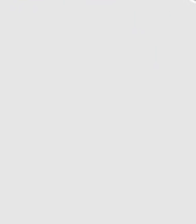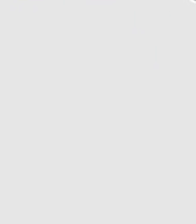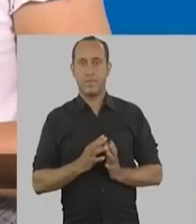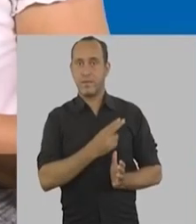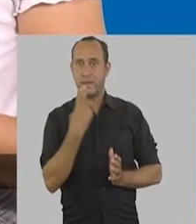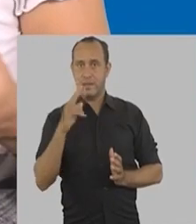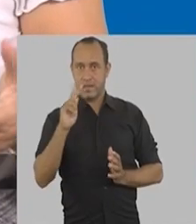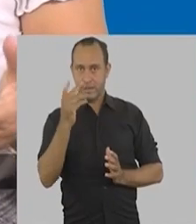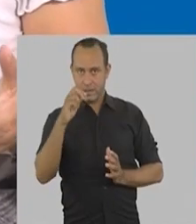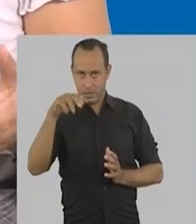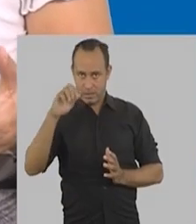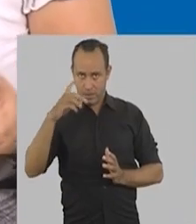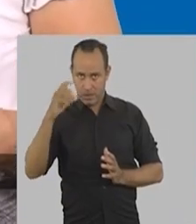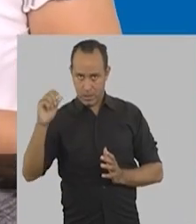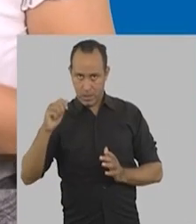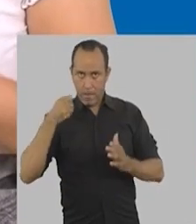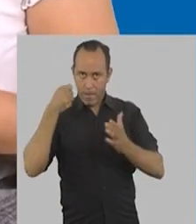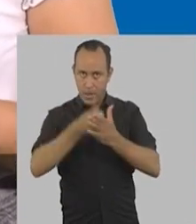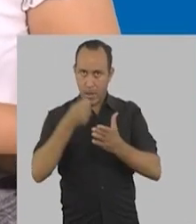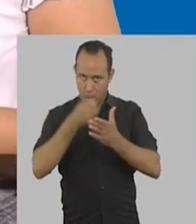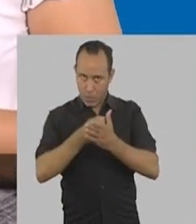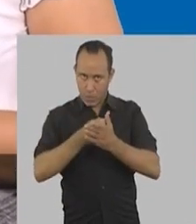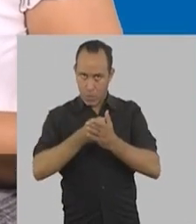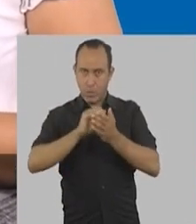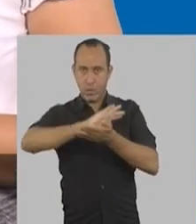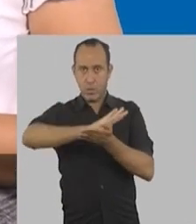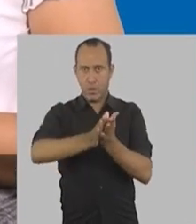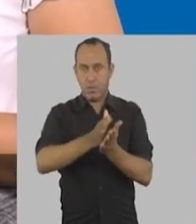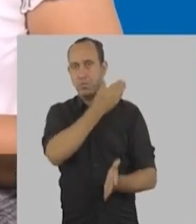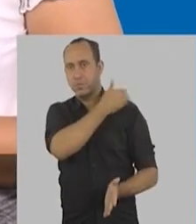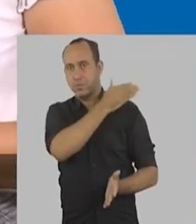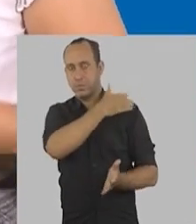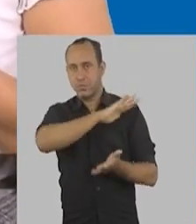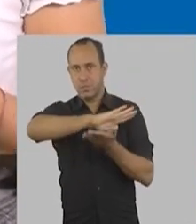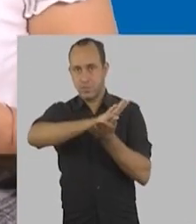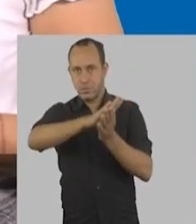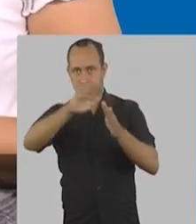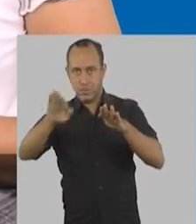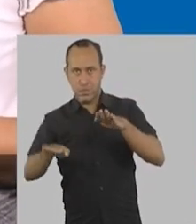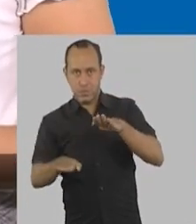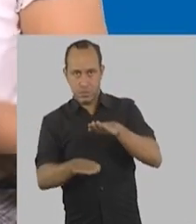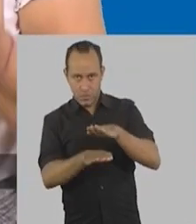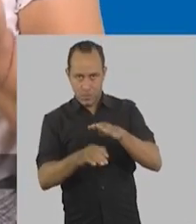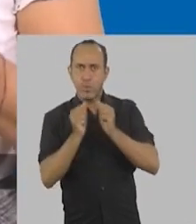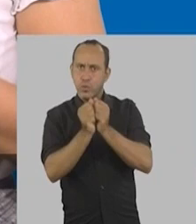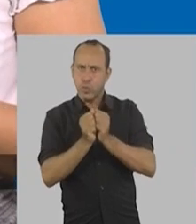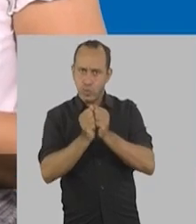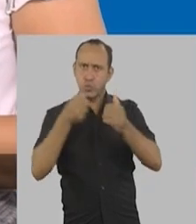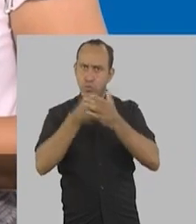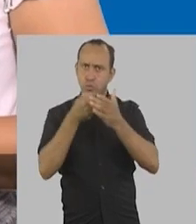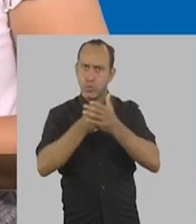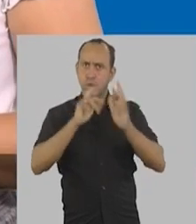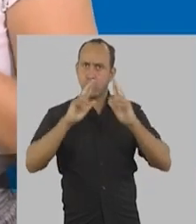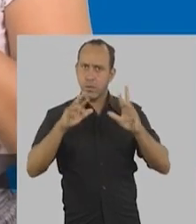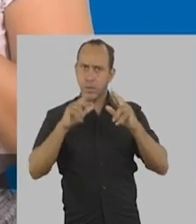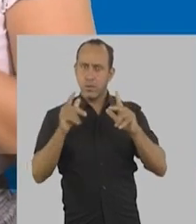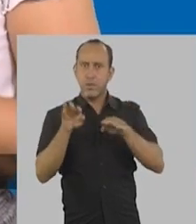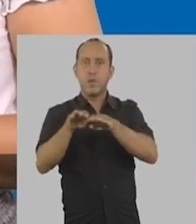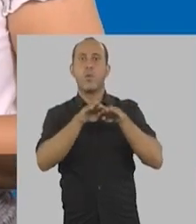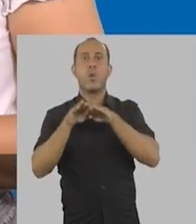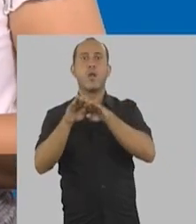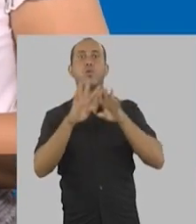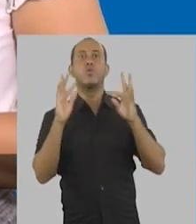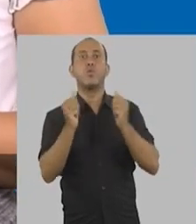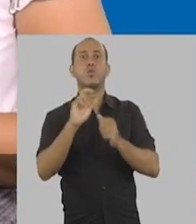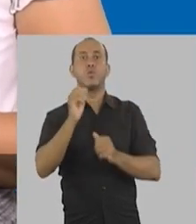44333. Sou Helene de Negão. Minha luta é contra o preconceito, discriminação e as desigualdades. Vamos juntos fazer a diferença em busca da